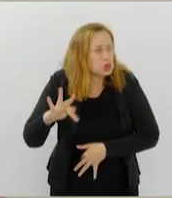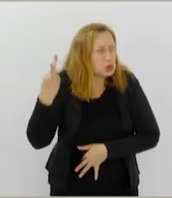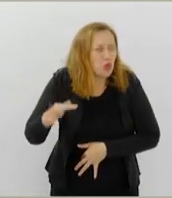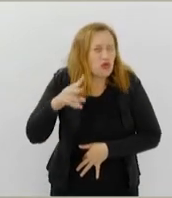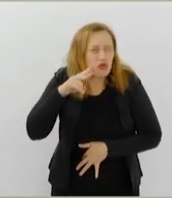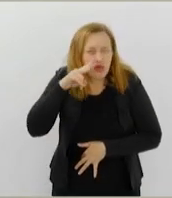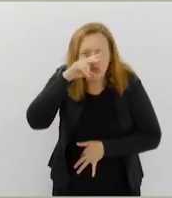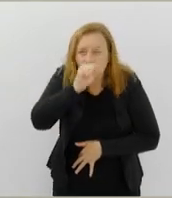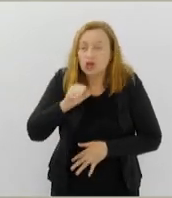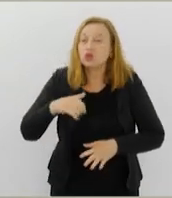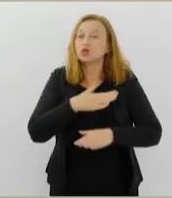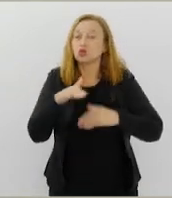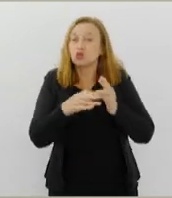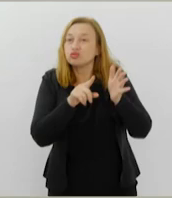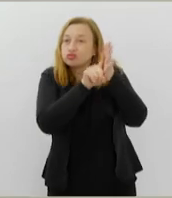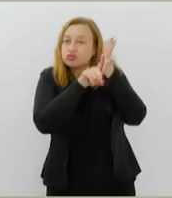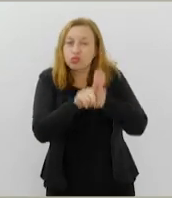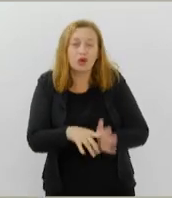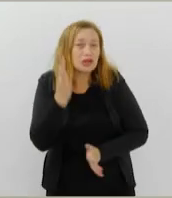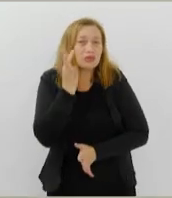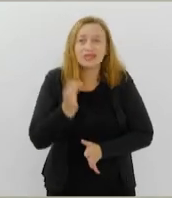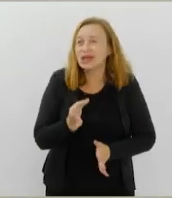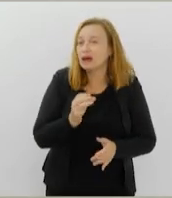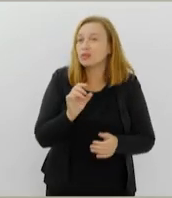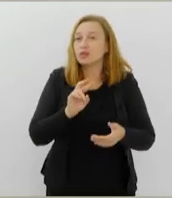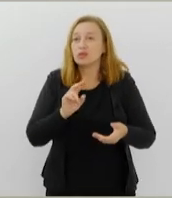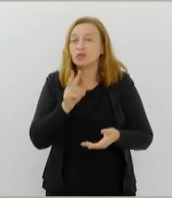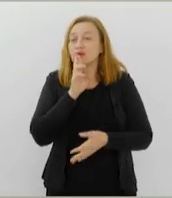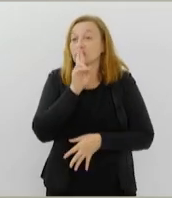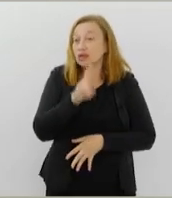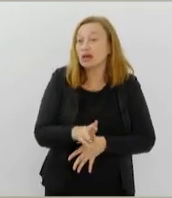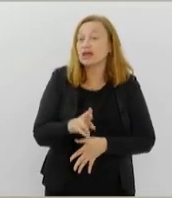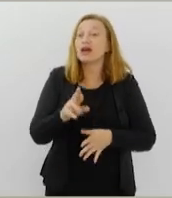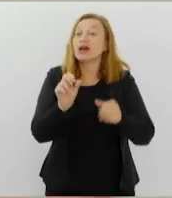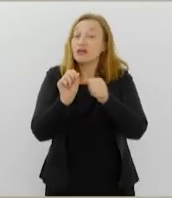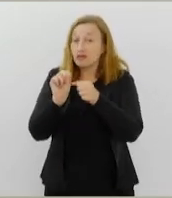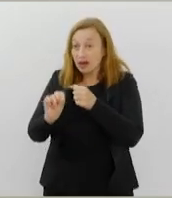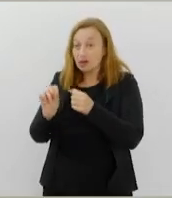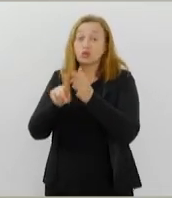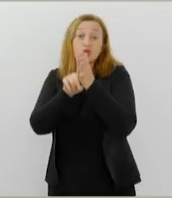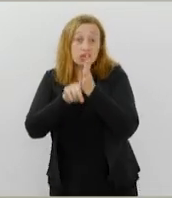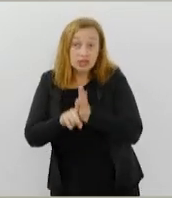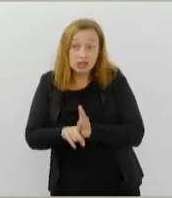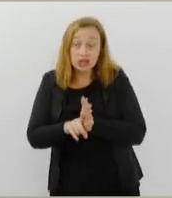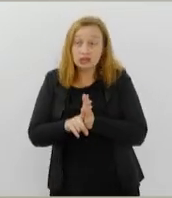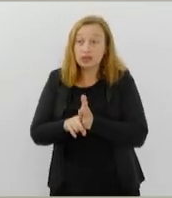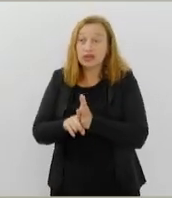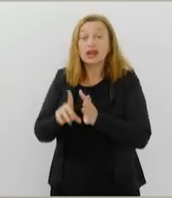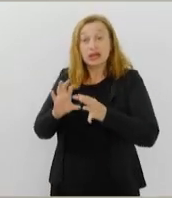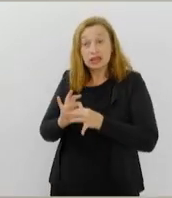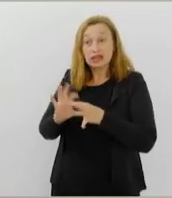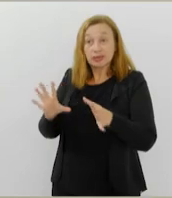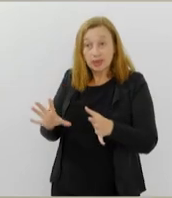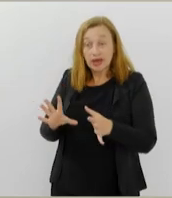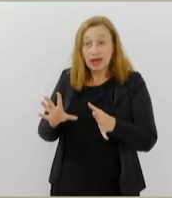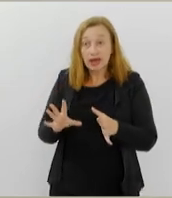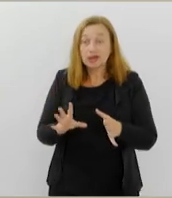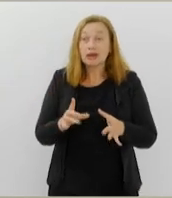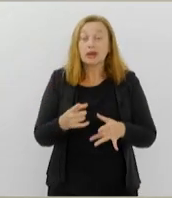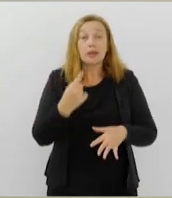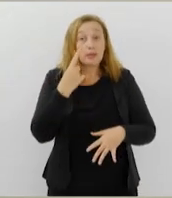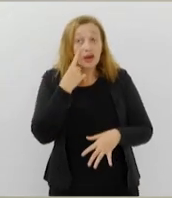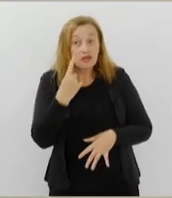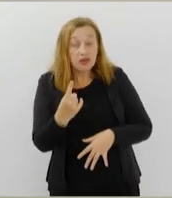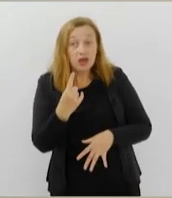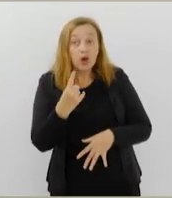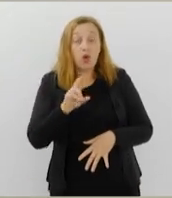fez todos os exames e não imagina o que seja, faz os exames de ala e PDG que estão disponíveis e para descartar ou